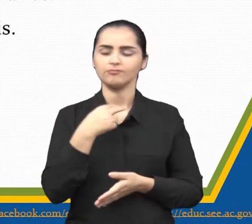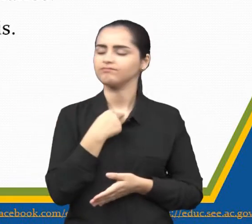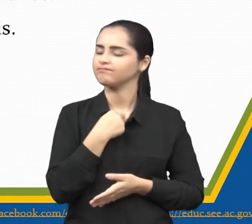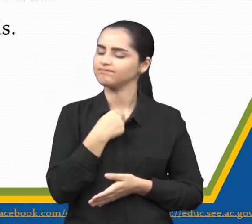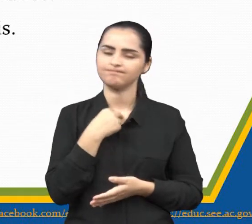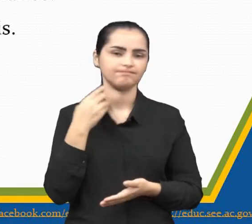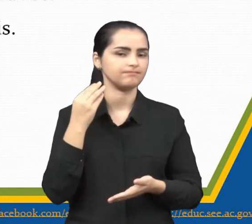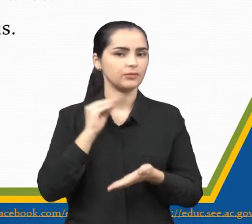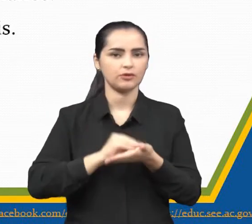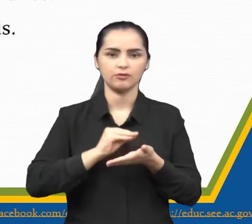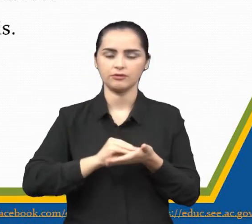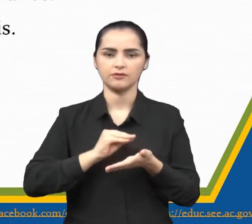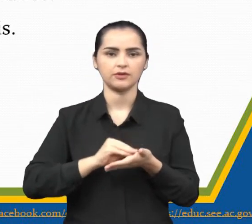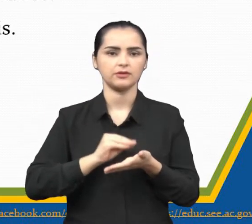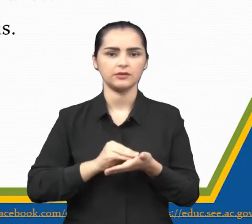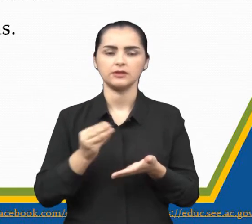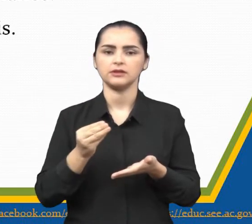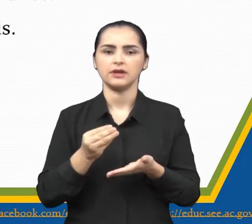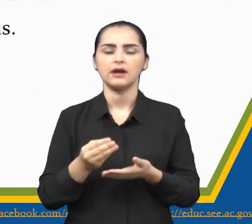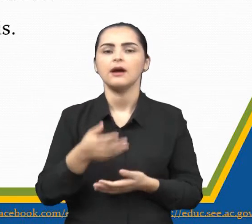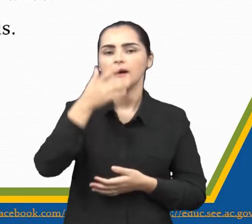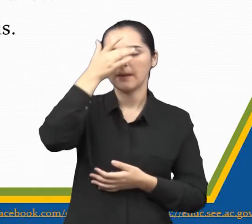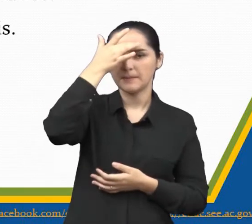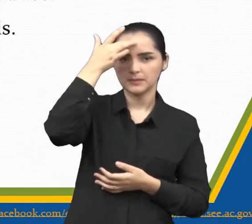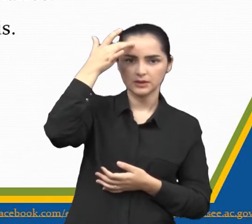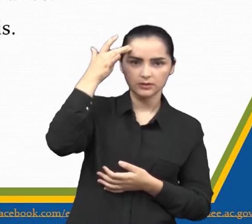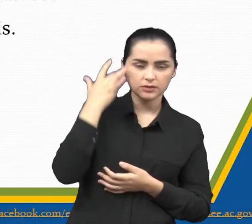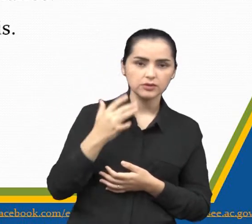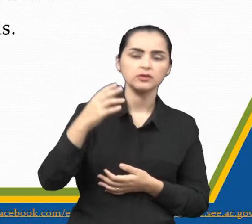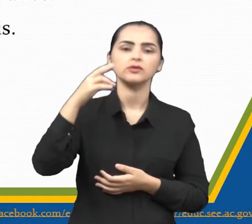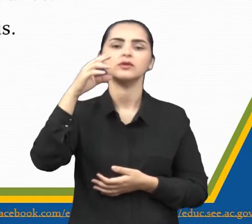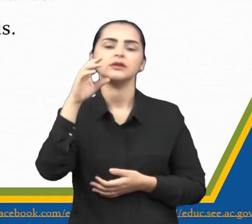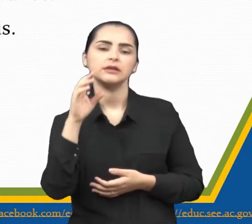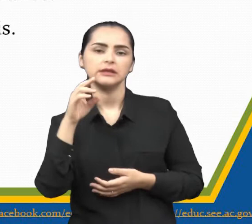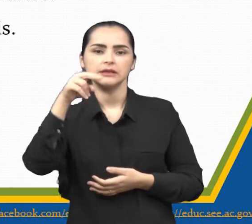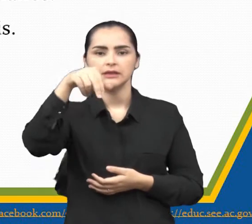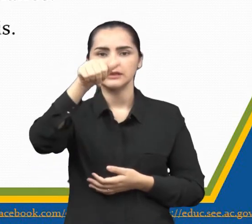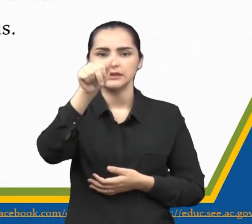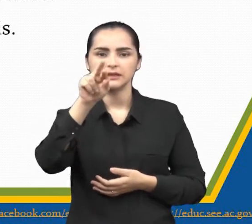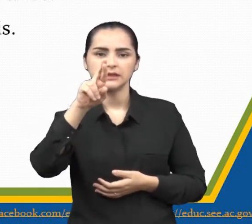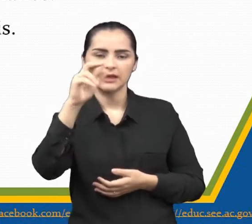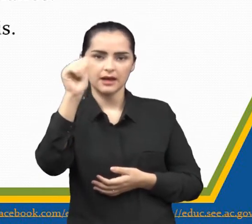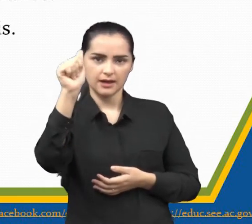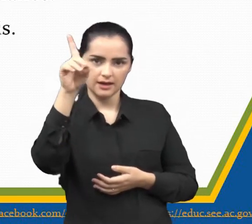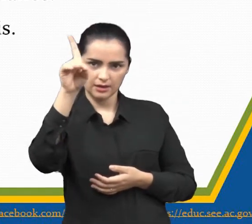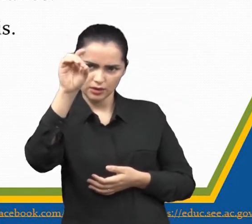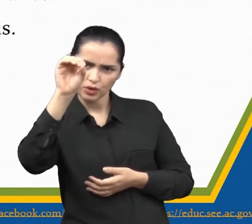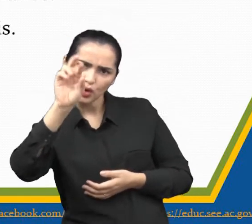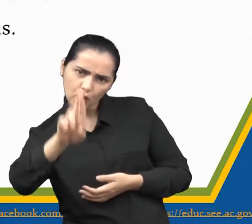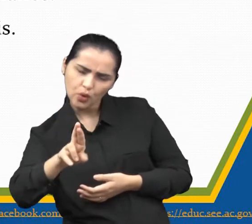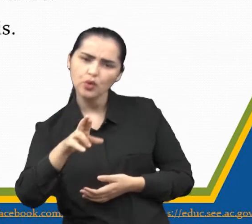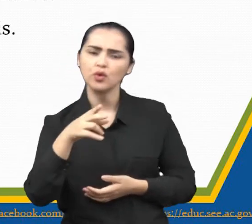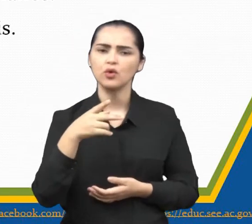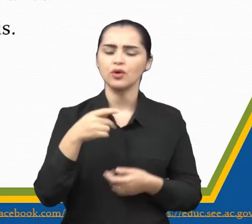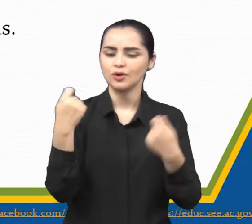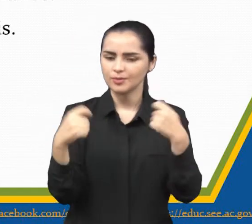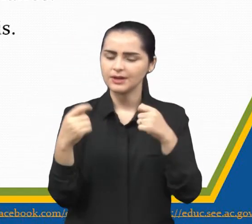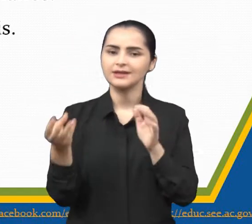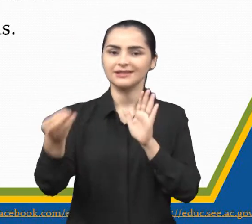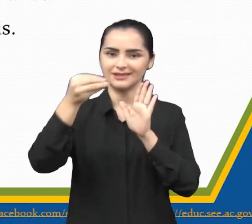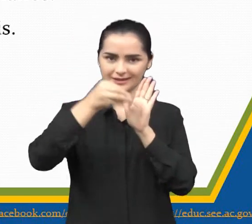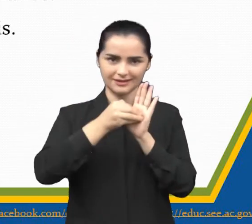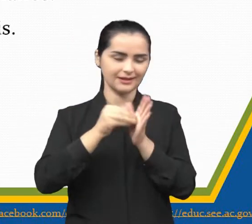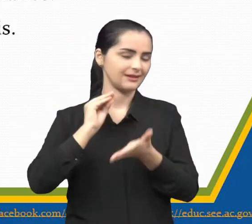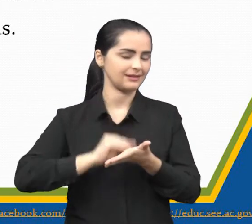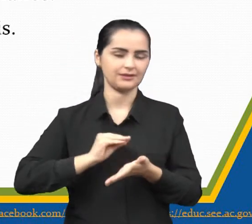faltar. Elementos narrativos, ação, personagem, narrador, local e tempo, são coisas que precisam ter, não falta, tá?